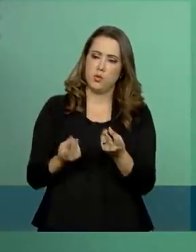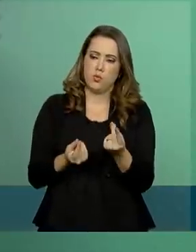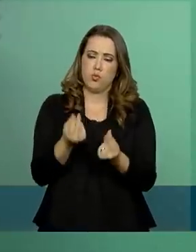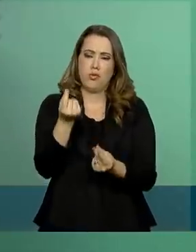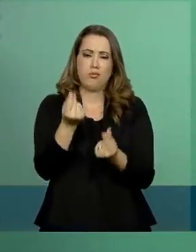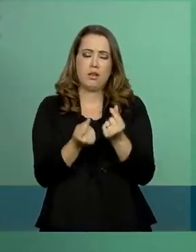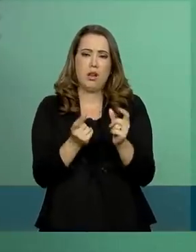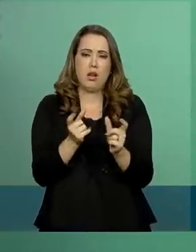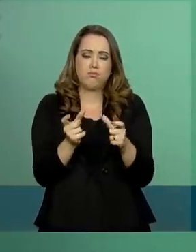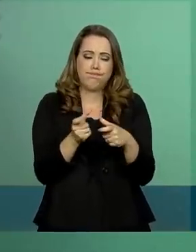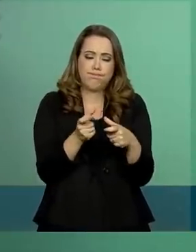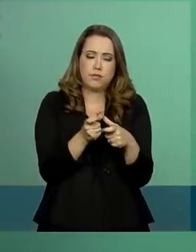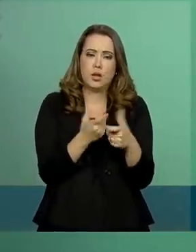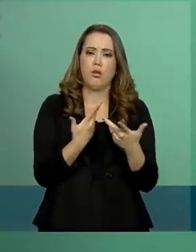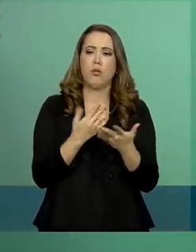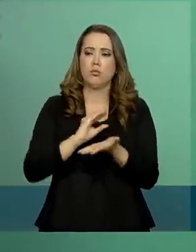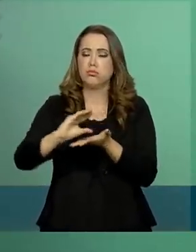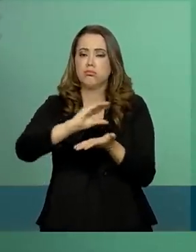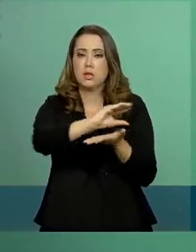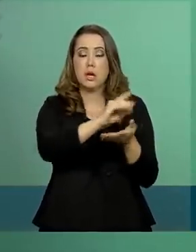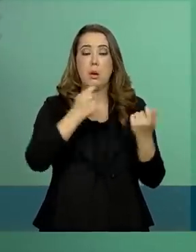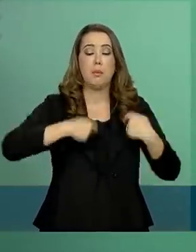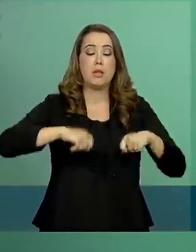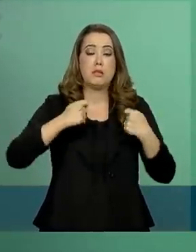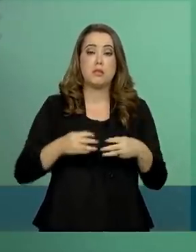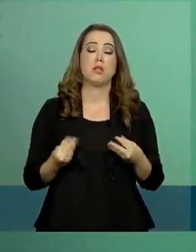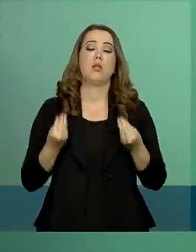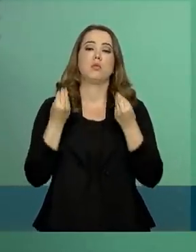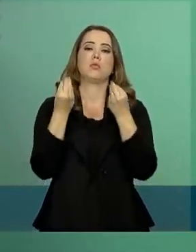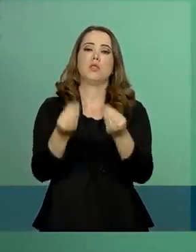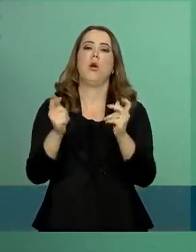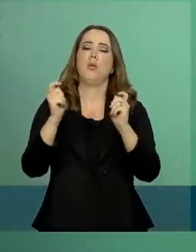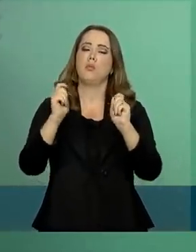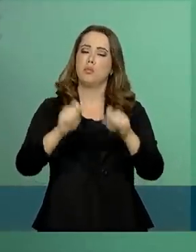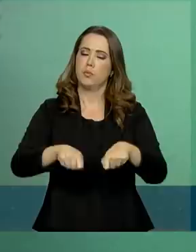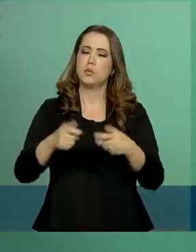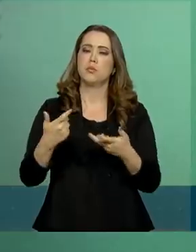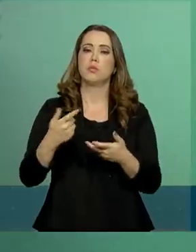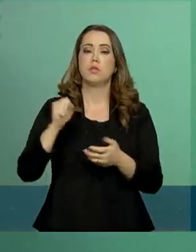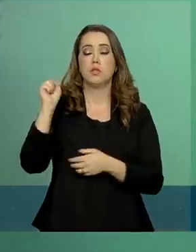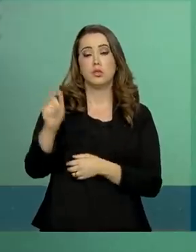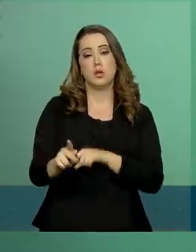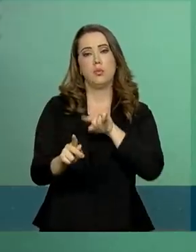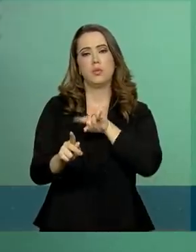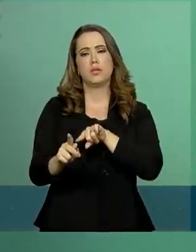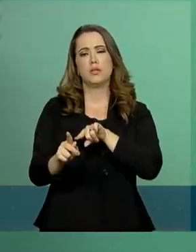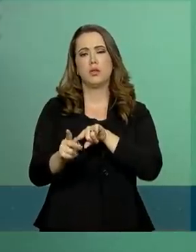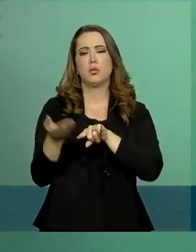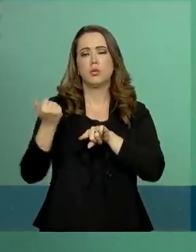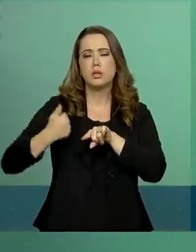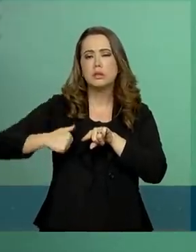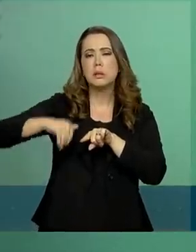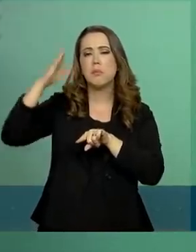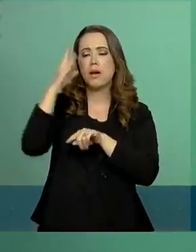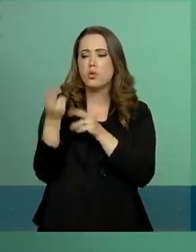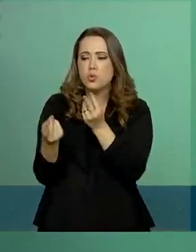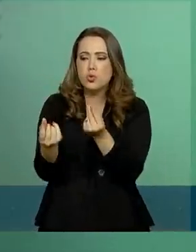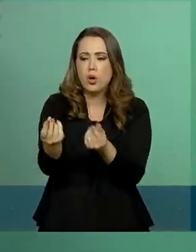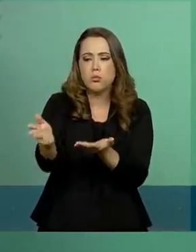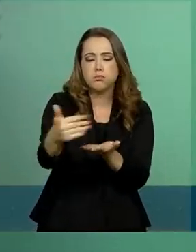limitados para investimentos. Precisamos garantir as aposentadorias e obter mais recursos